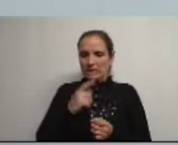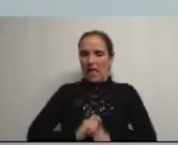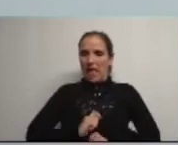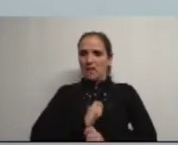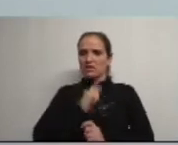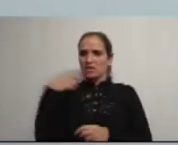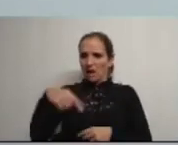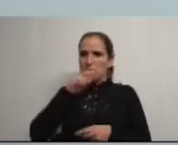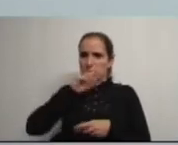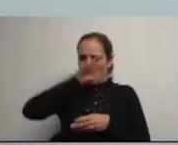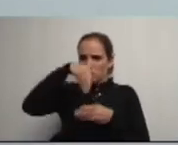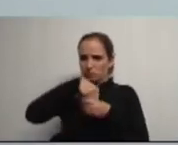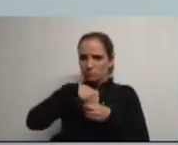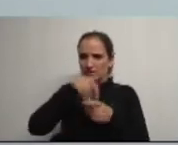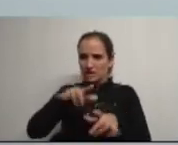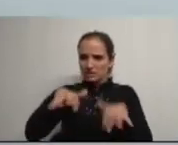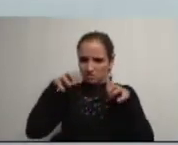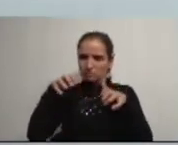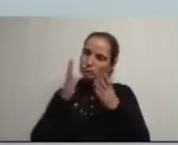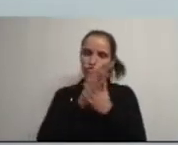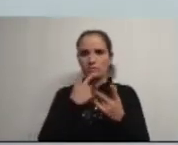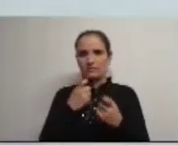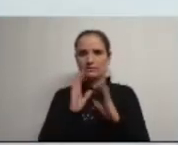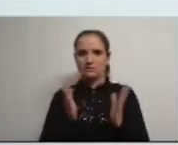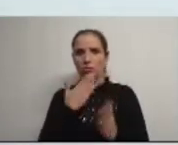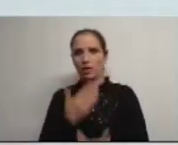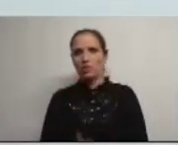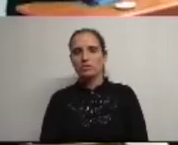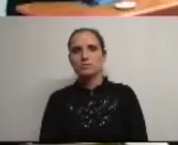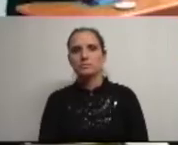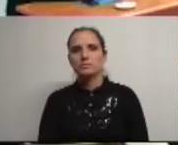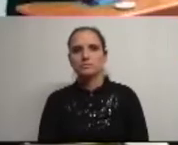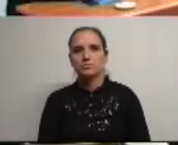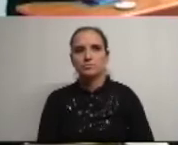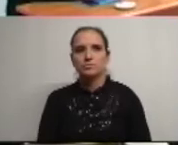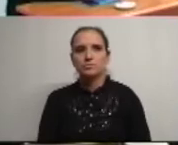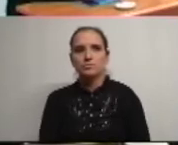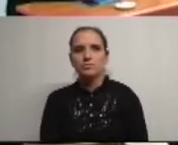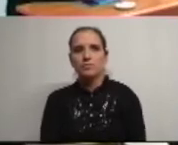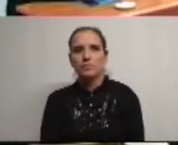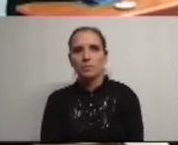lugar nesta assembleia são várias questões obrigado muito obrigado temos tempo ainda